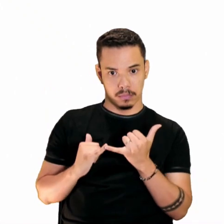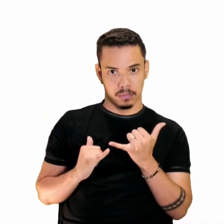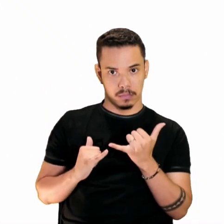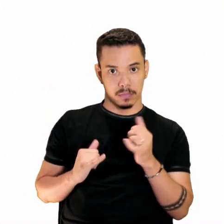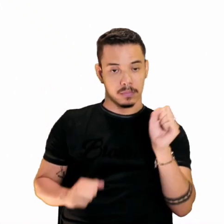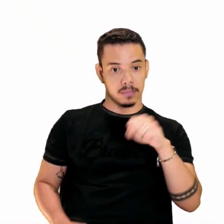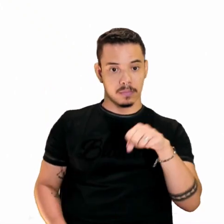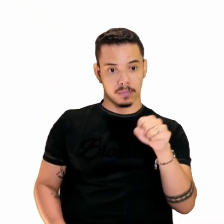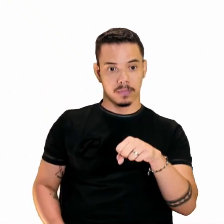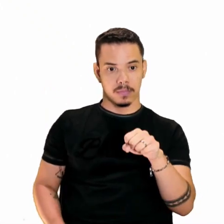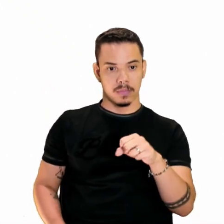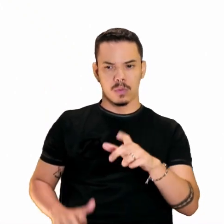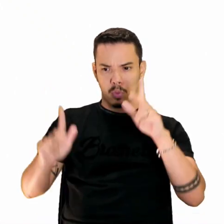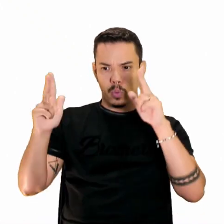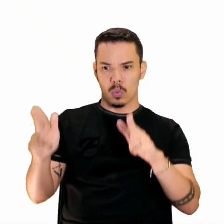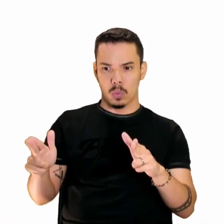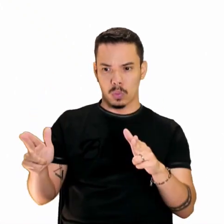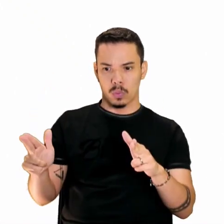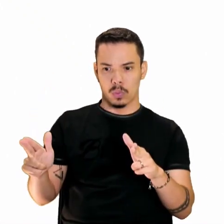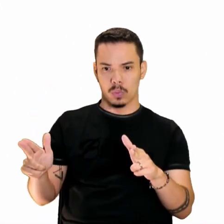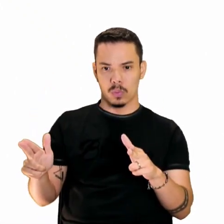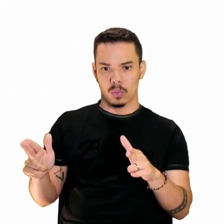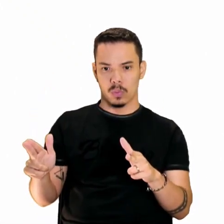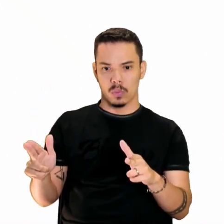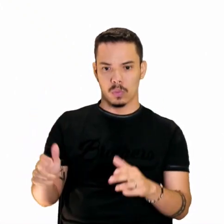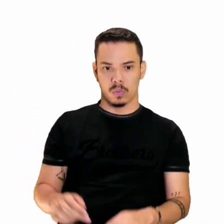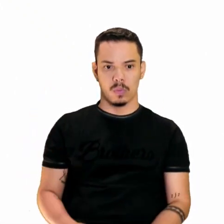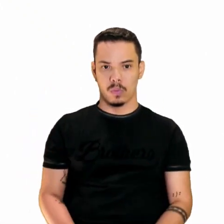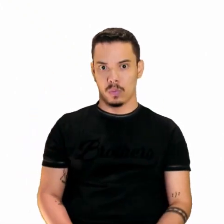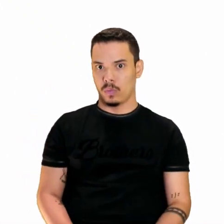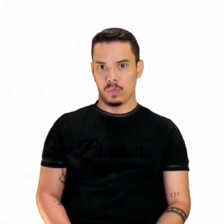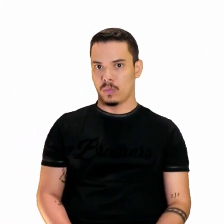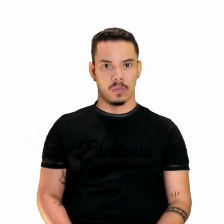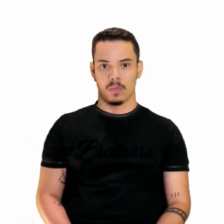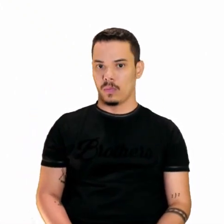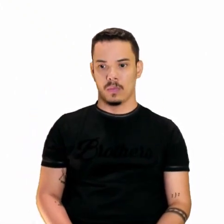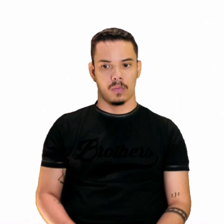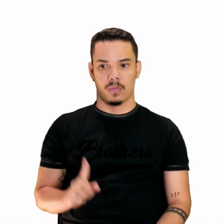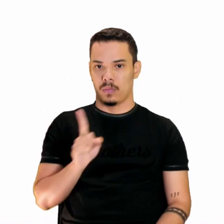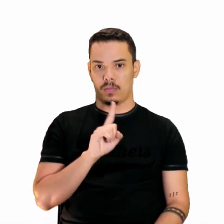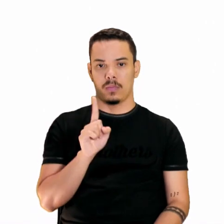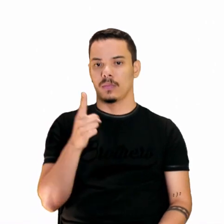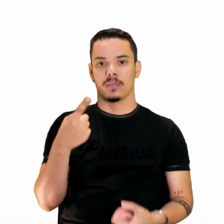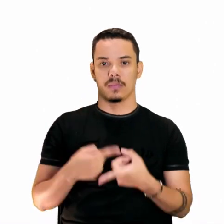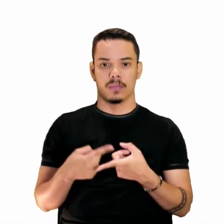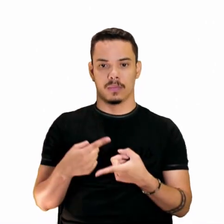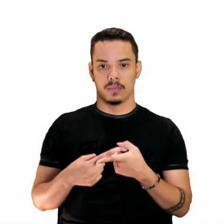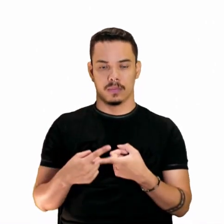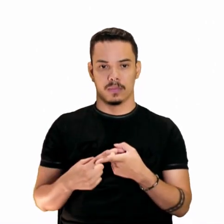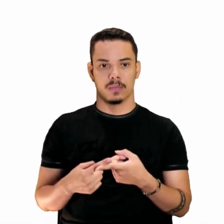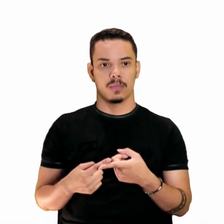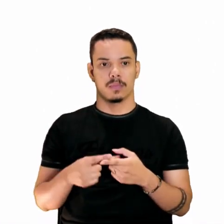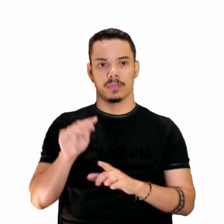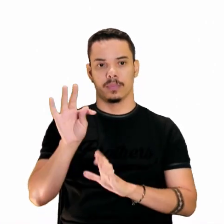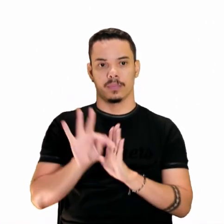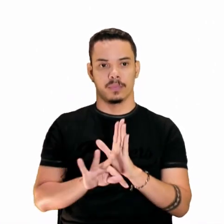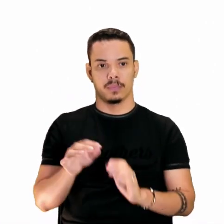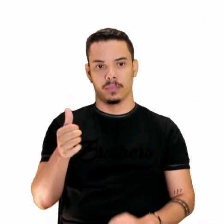Sim. Eles são idênticos? Não. Certo? Por quê? Olha, o texto